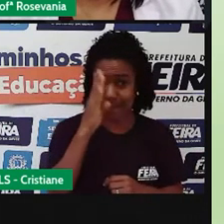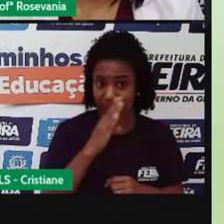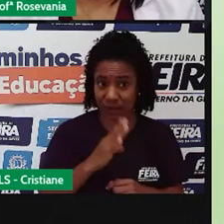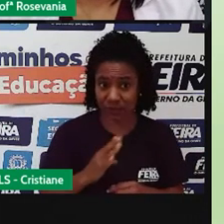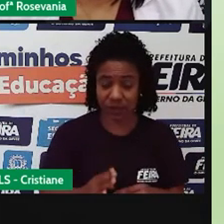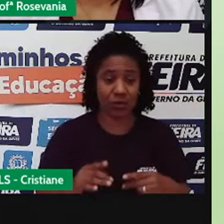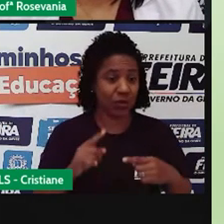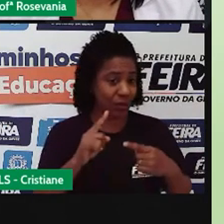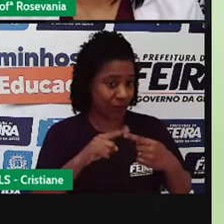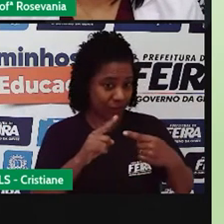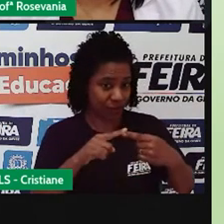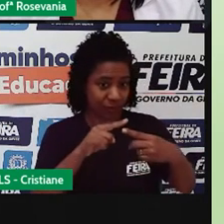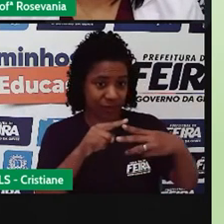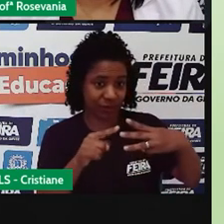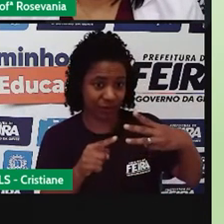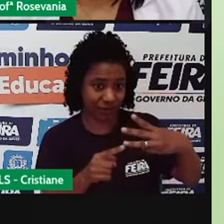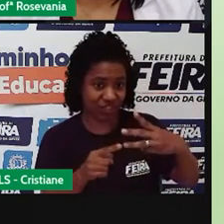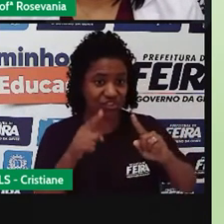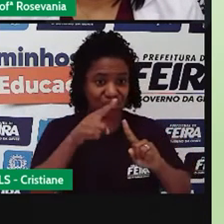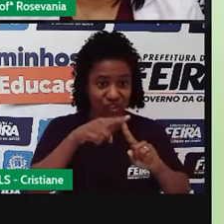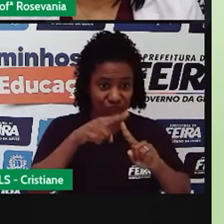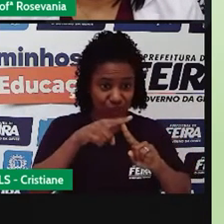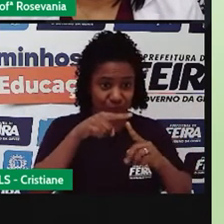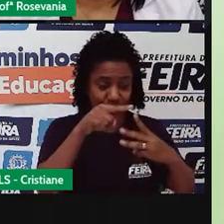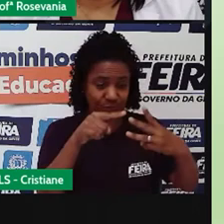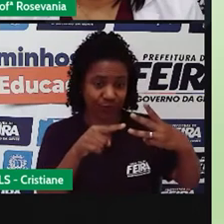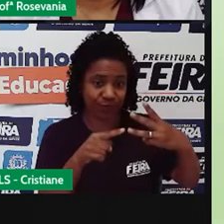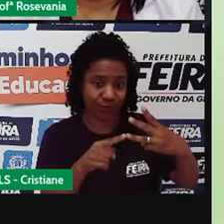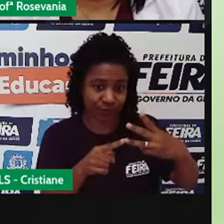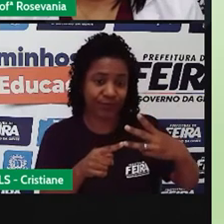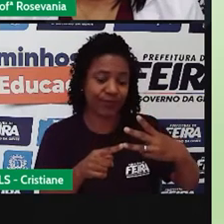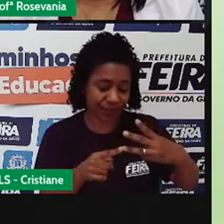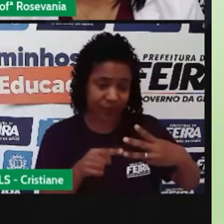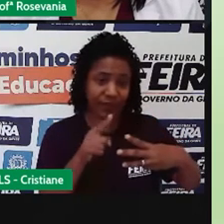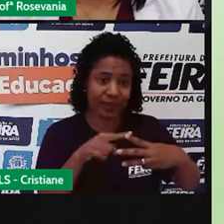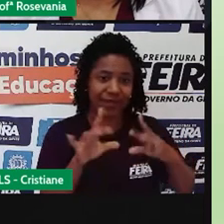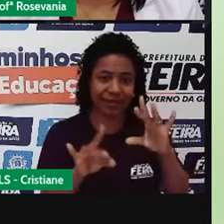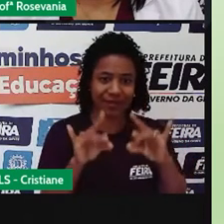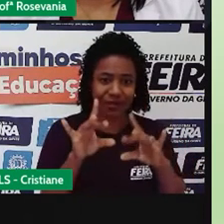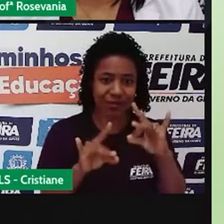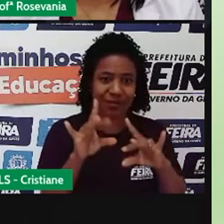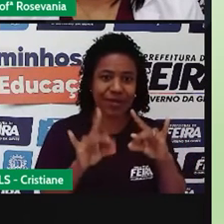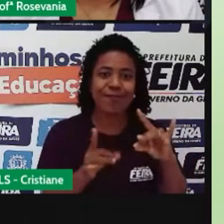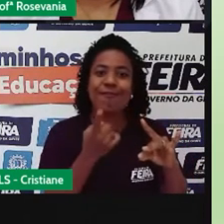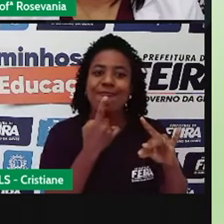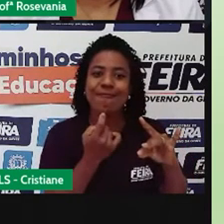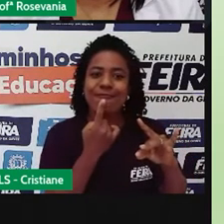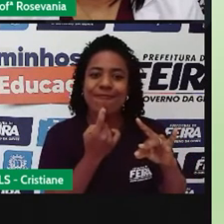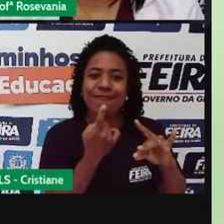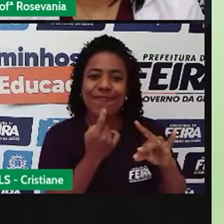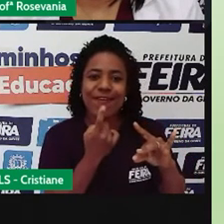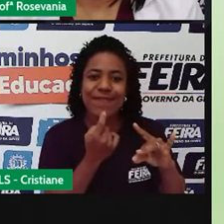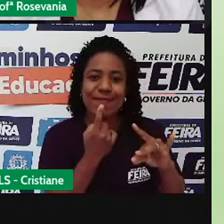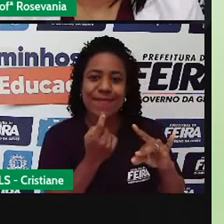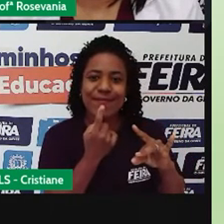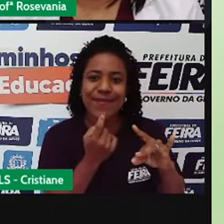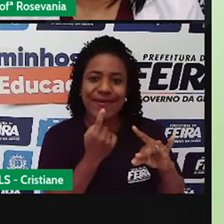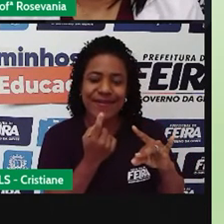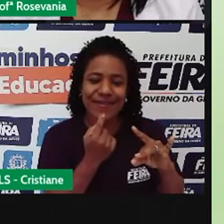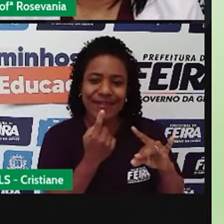o mangue vermelho, que é esse aí que vocês estão observando, que as raízes, apesar de ficarem expostas, que eles, né, tem as raízes que